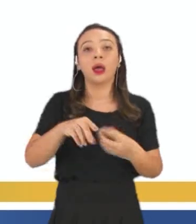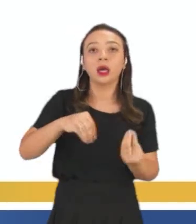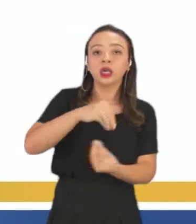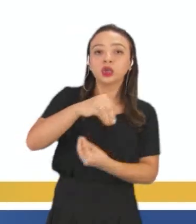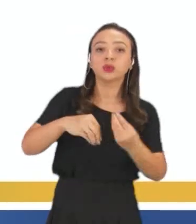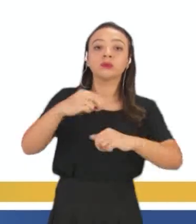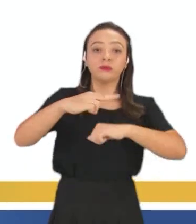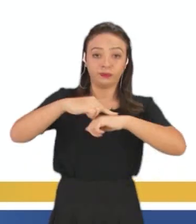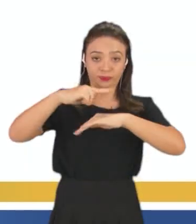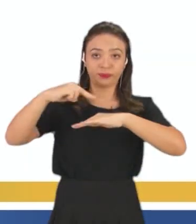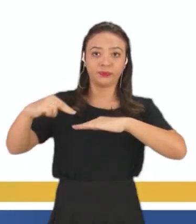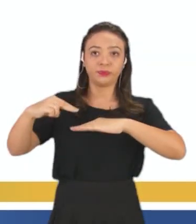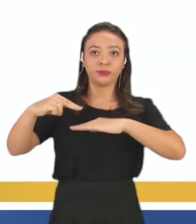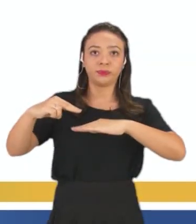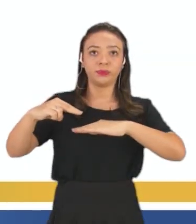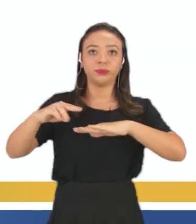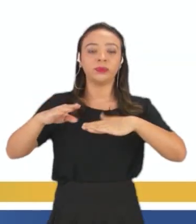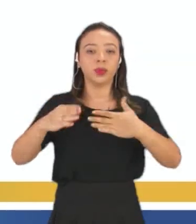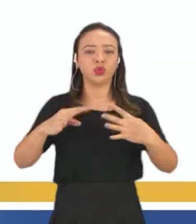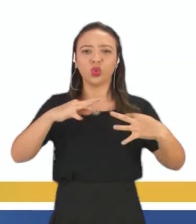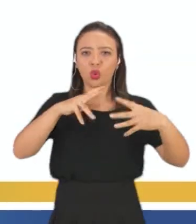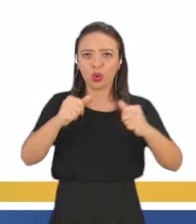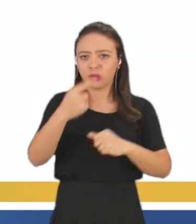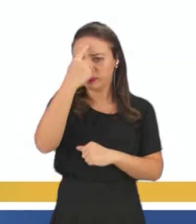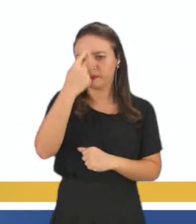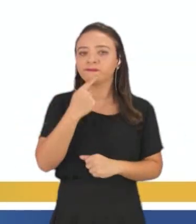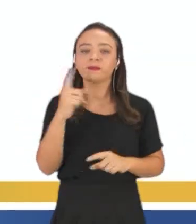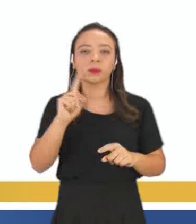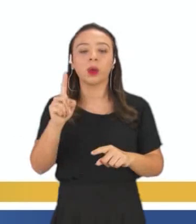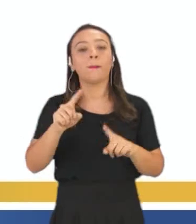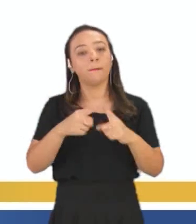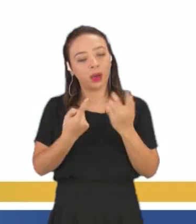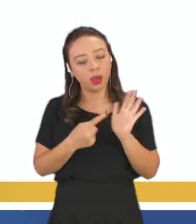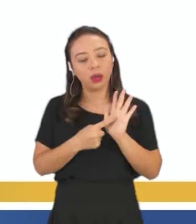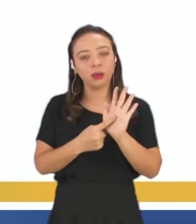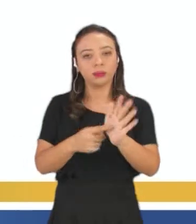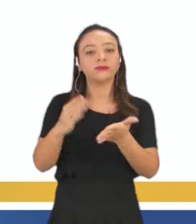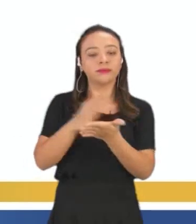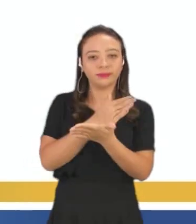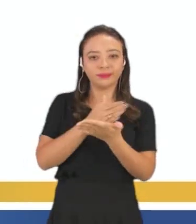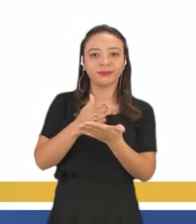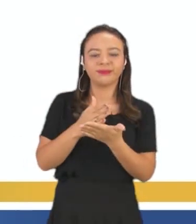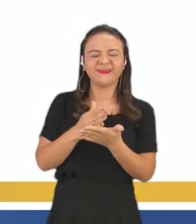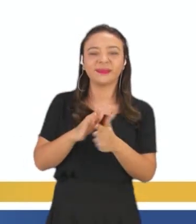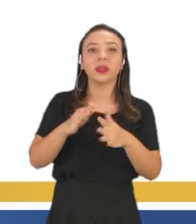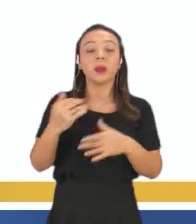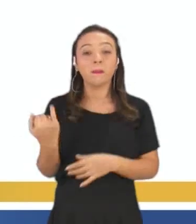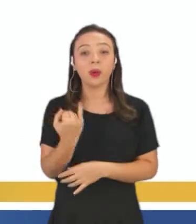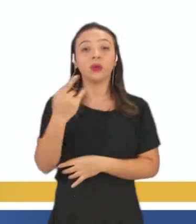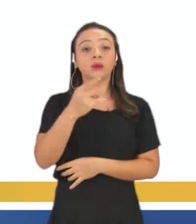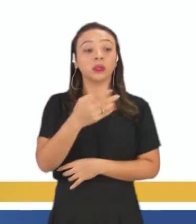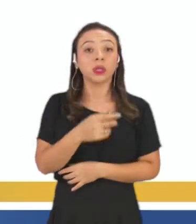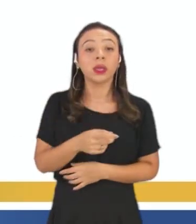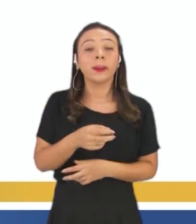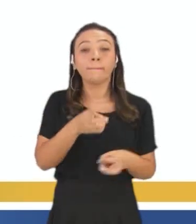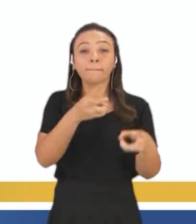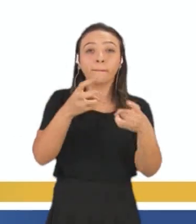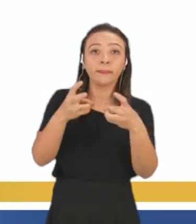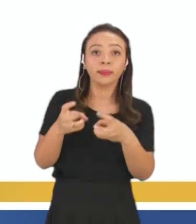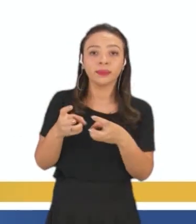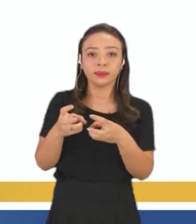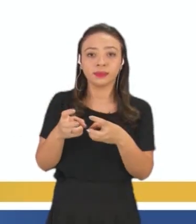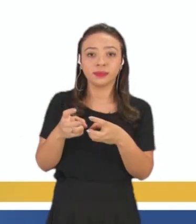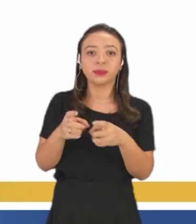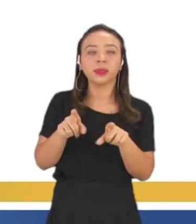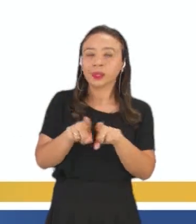trouxe algumas, não são todos os símbolos que eu trouxe para vocês e é muito importante vocês estarem reconhecendo esses símbolos e